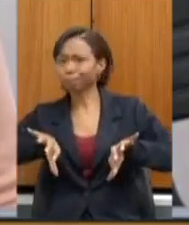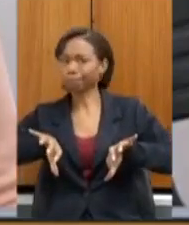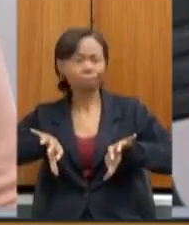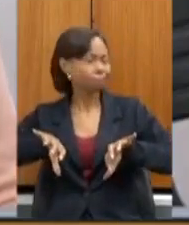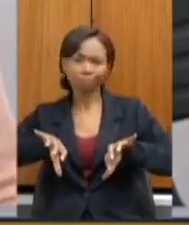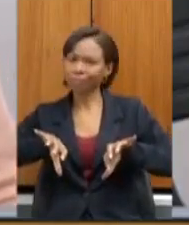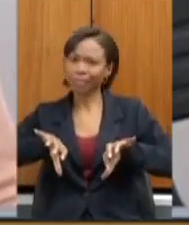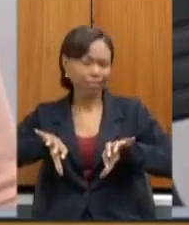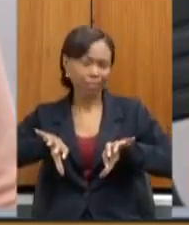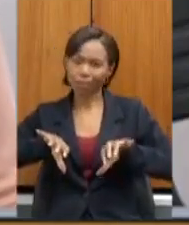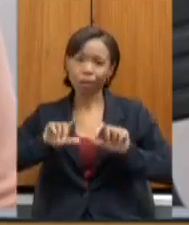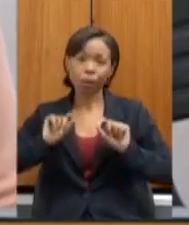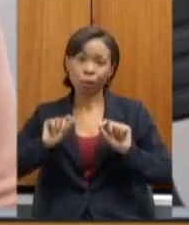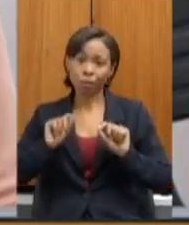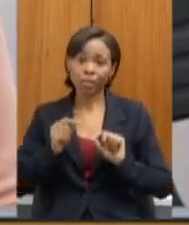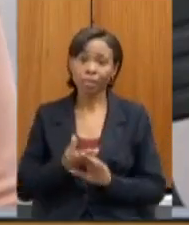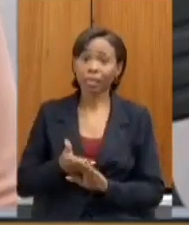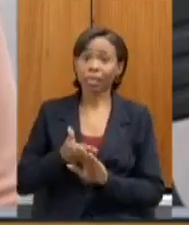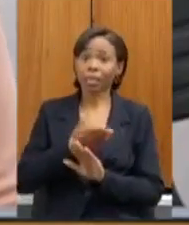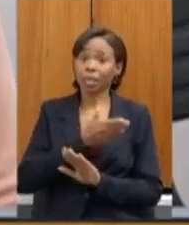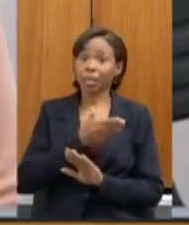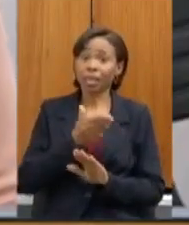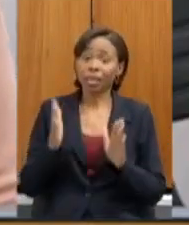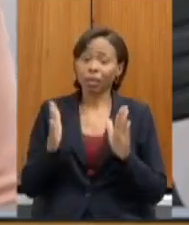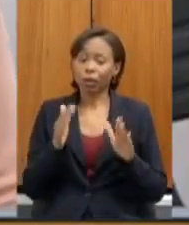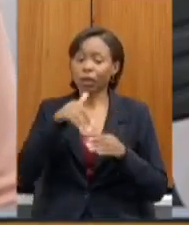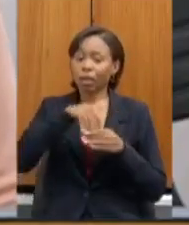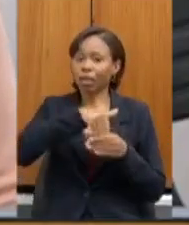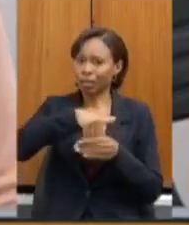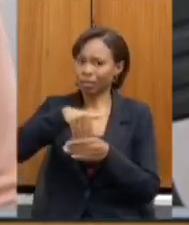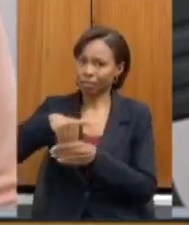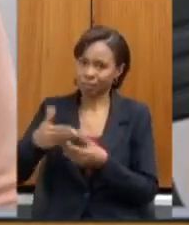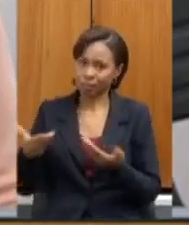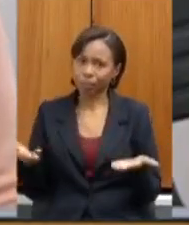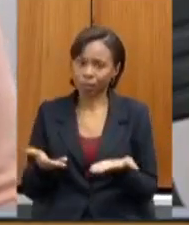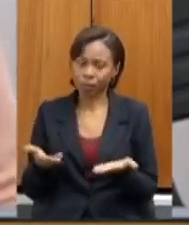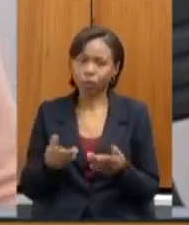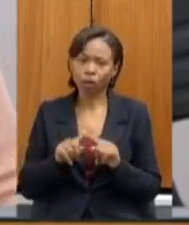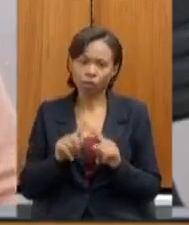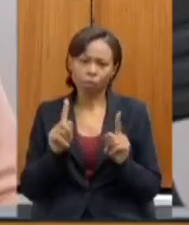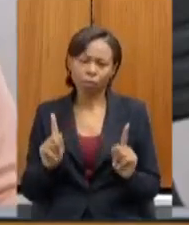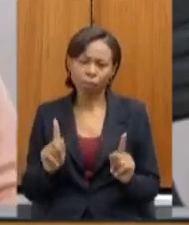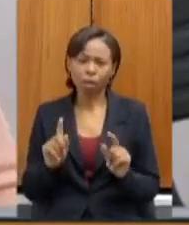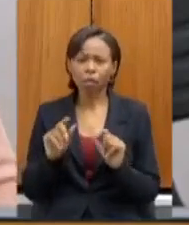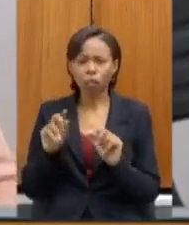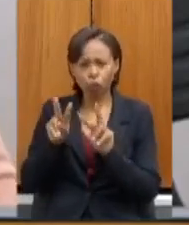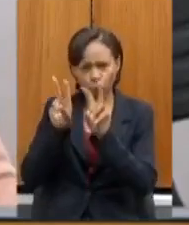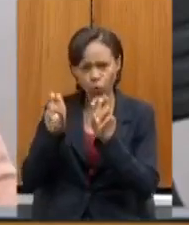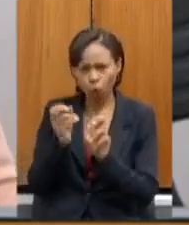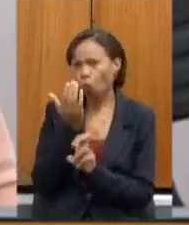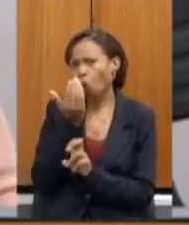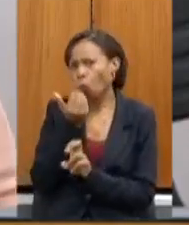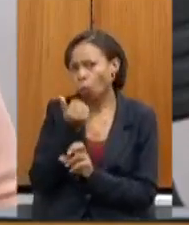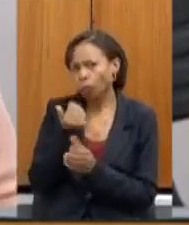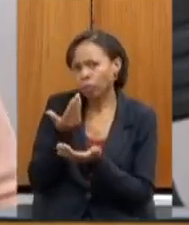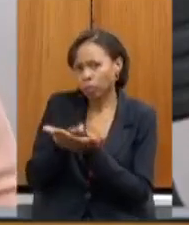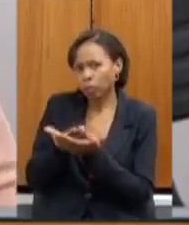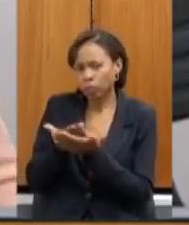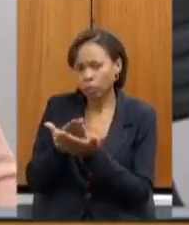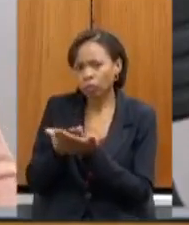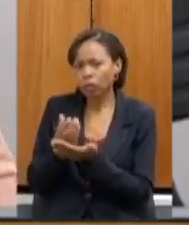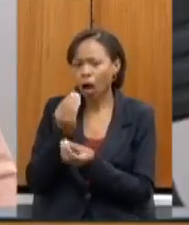saímos quando os resultados das eleições acontecem mas no caso da alimentação escolar a título de informação